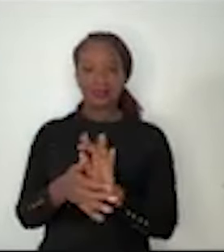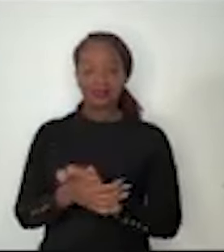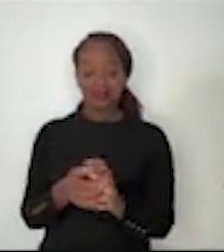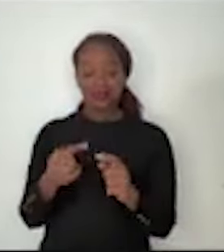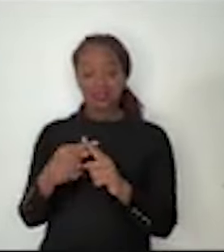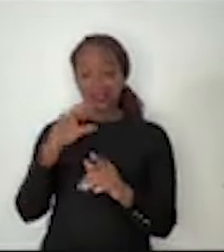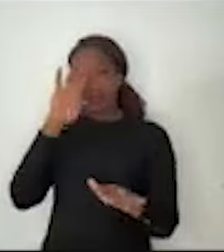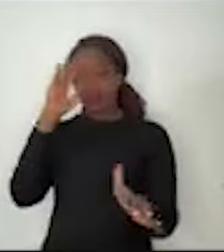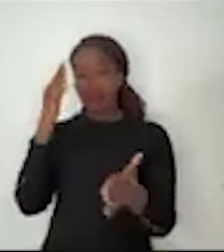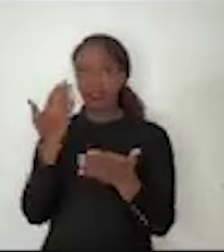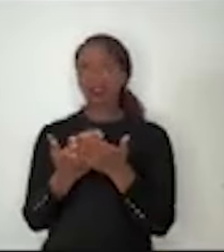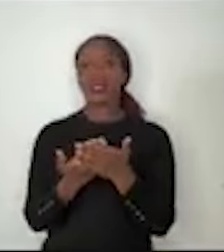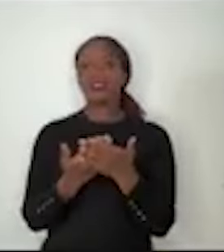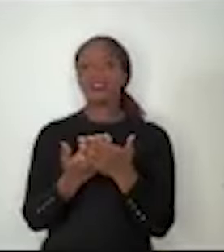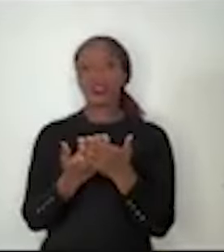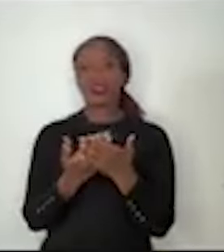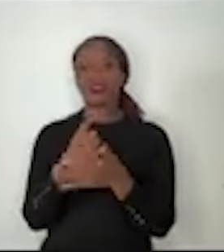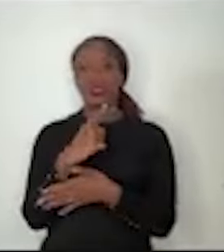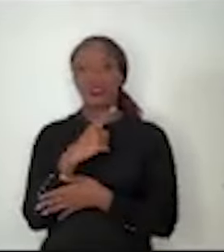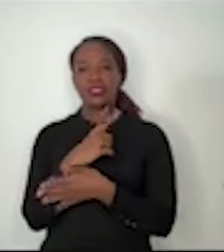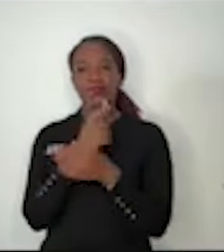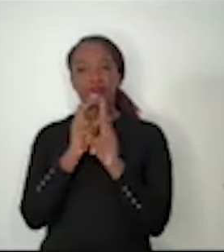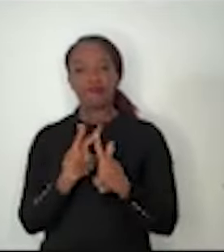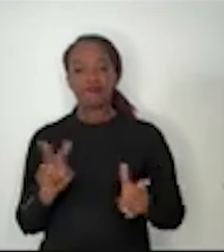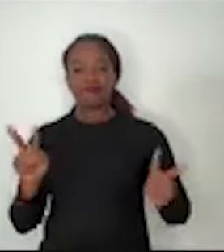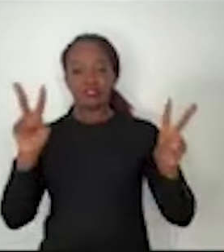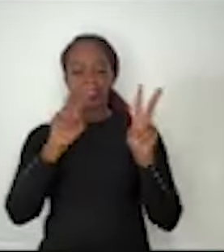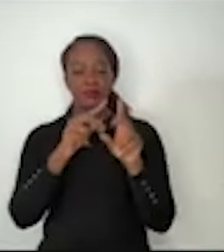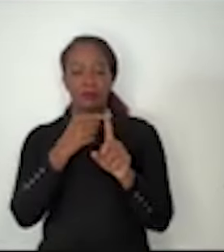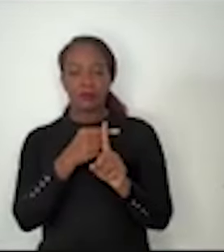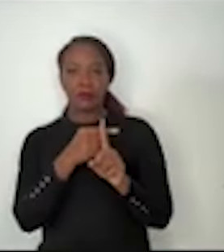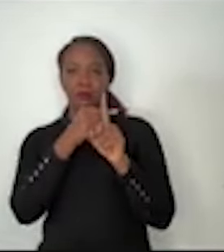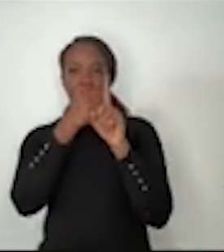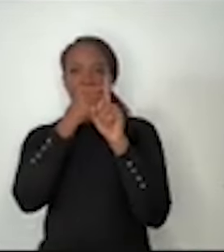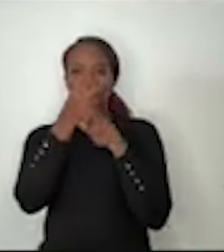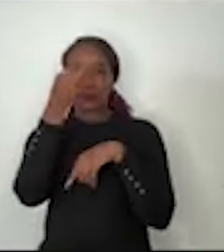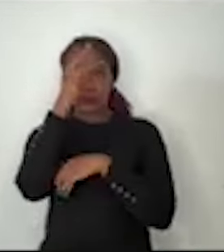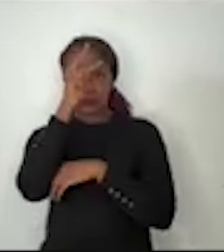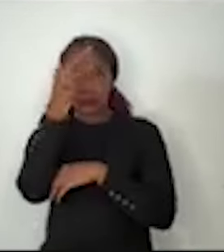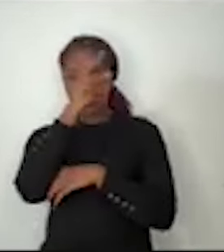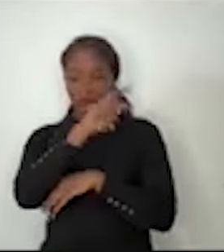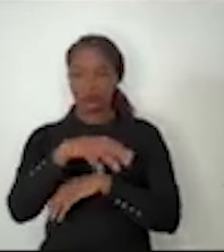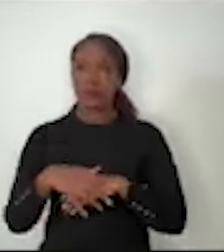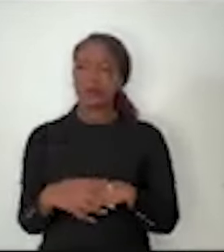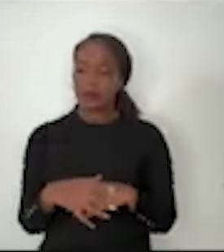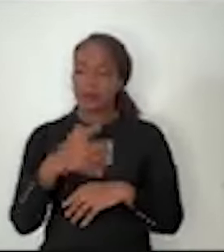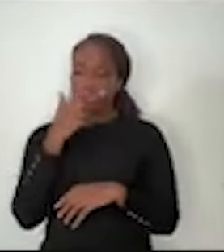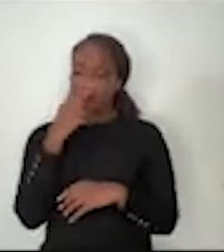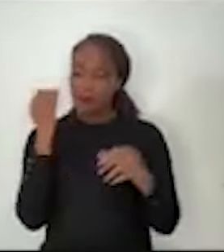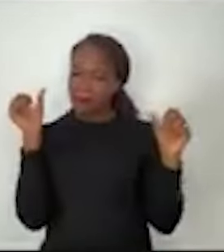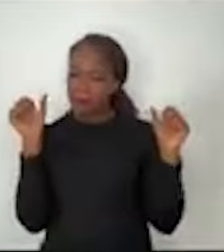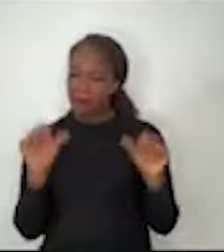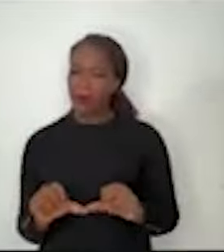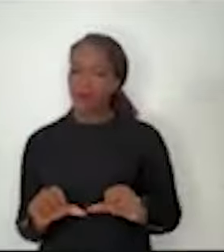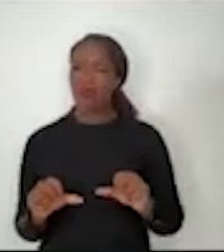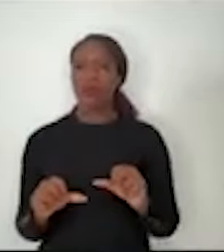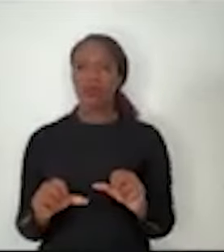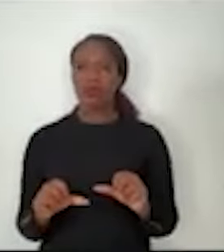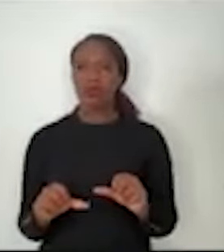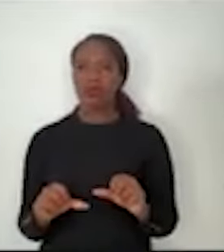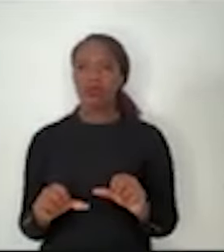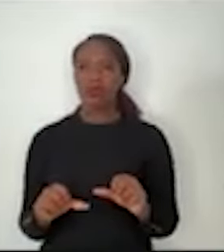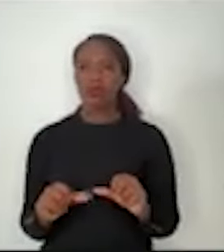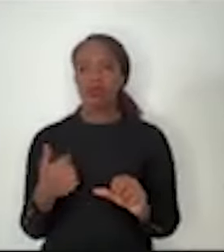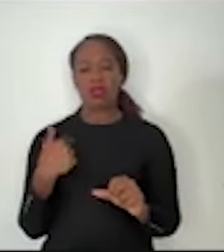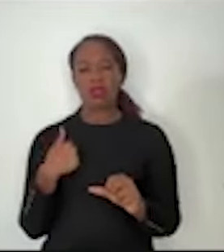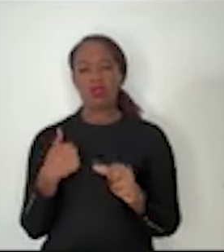eu tenho uma visão construtiva da história e quando tudo parece indo mal eu me conforto